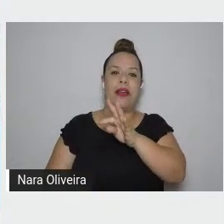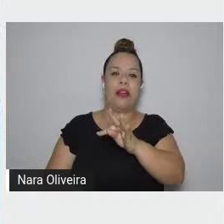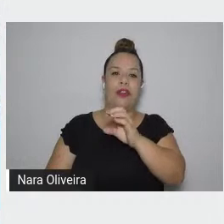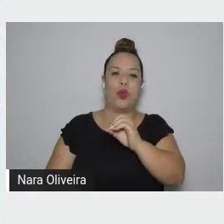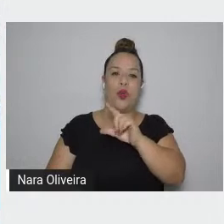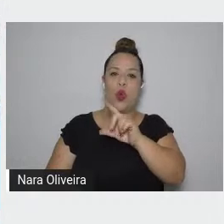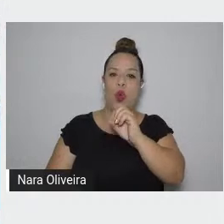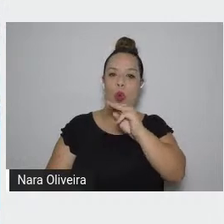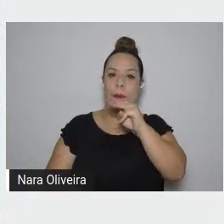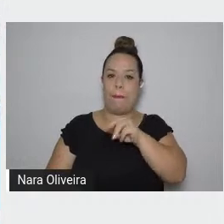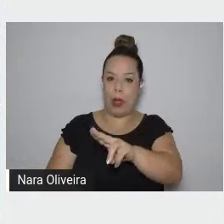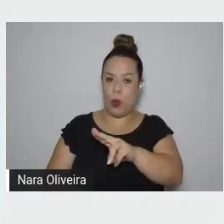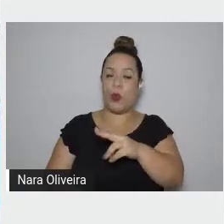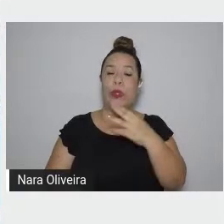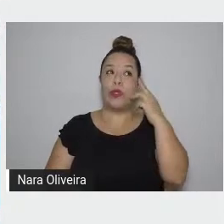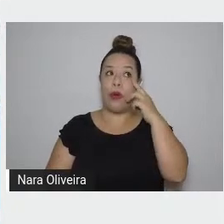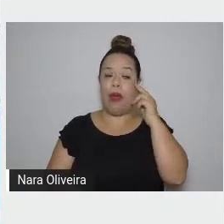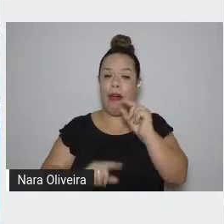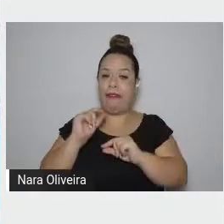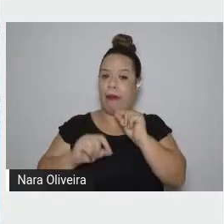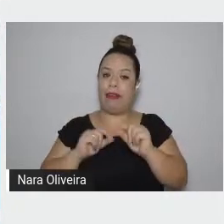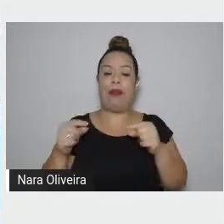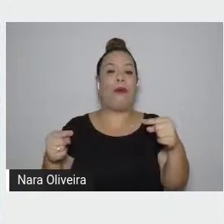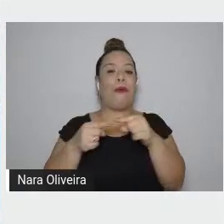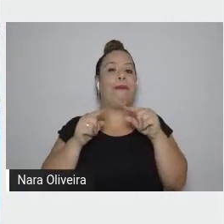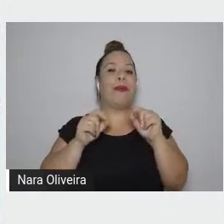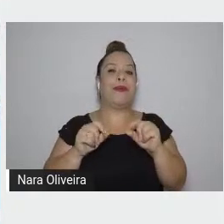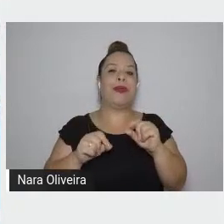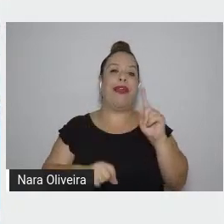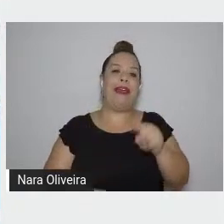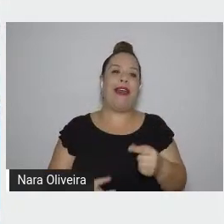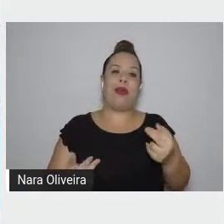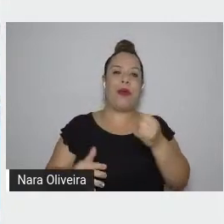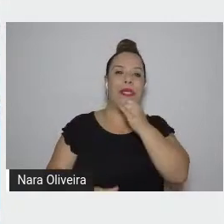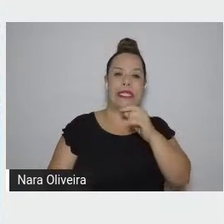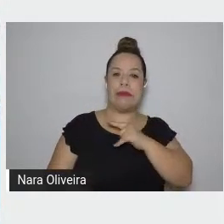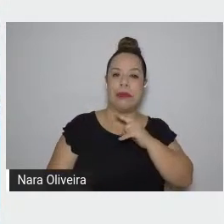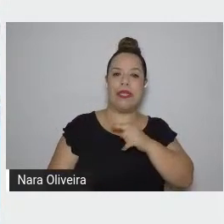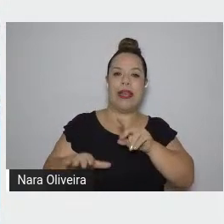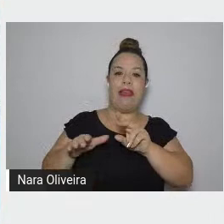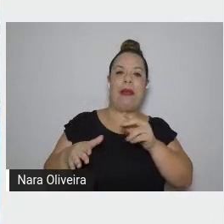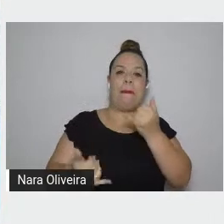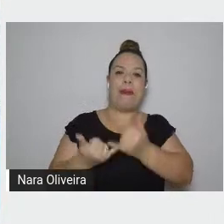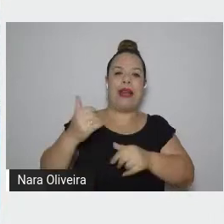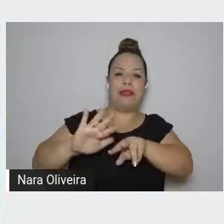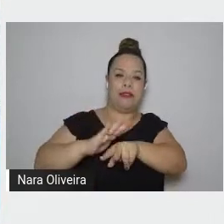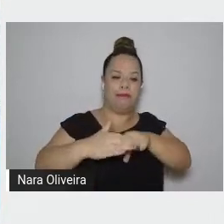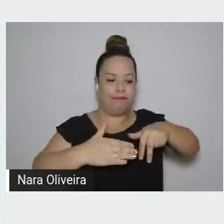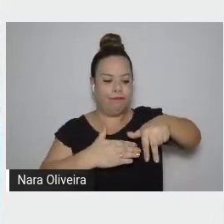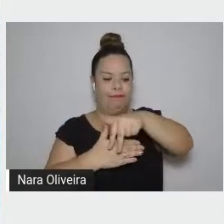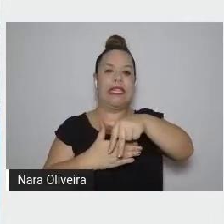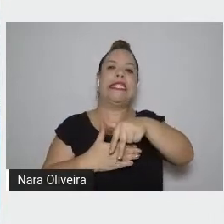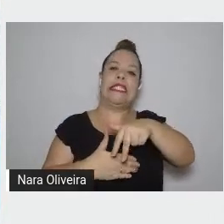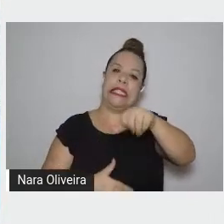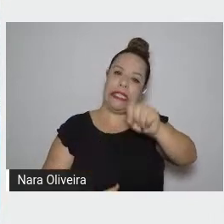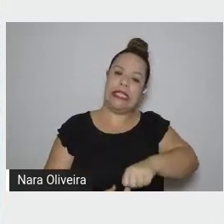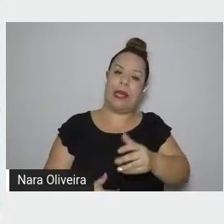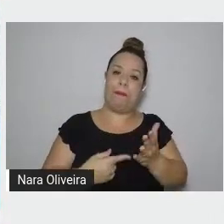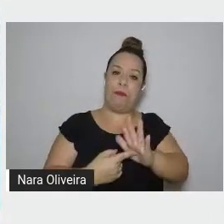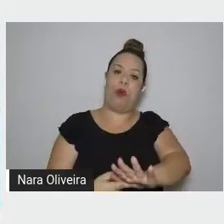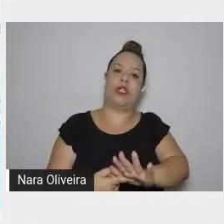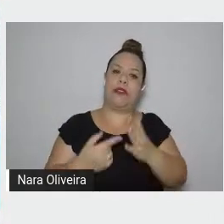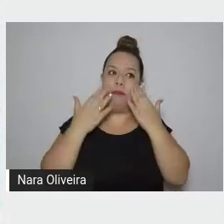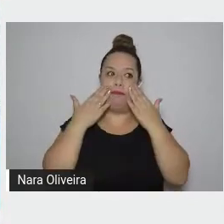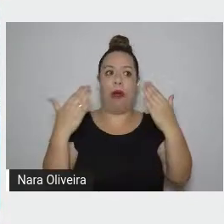tem a ver também com o levantar do chão, é óbvio, tem a ver literalmente. Mas,